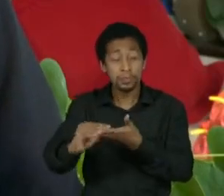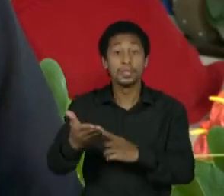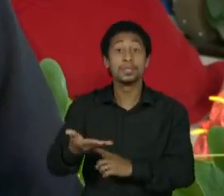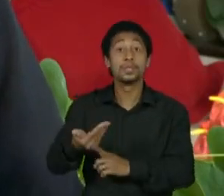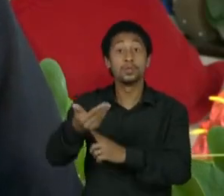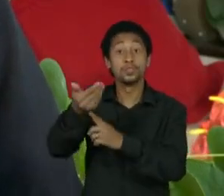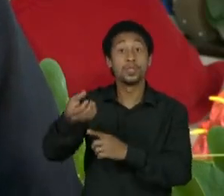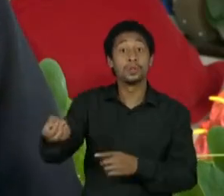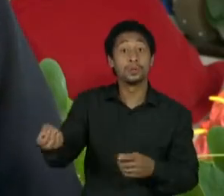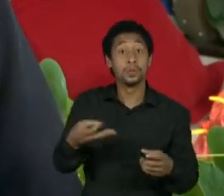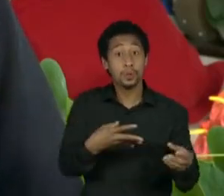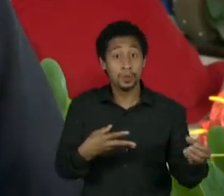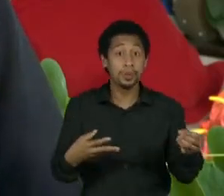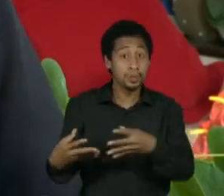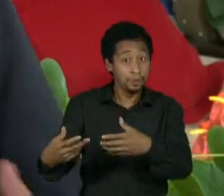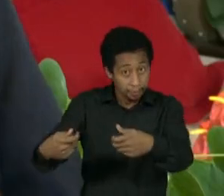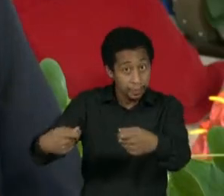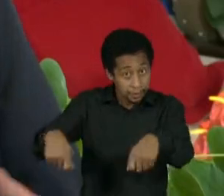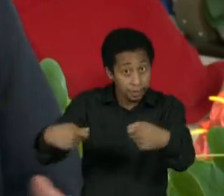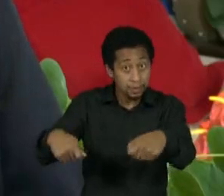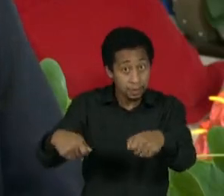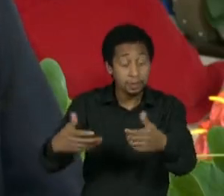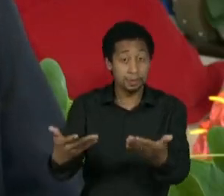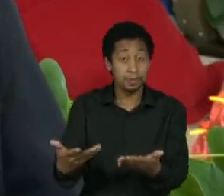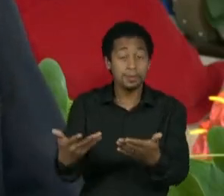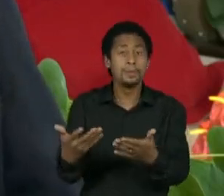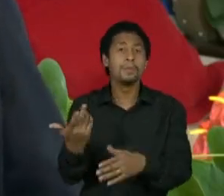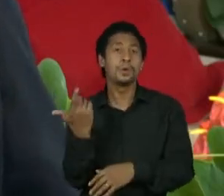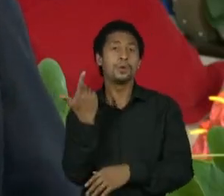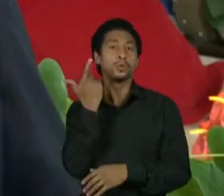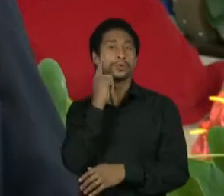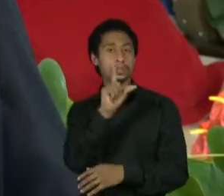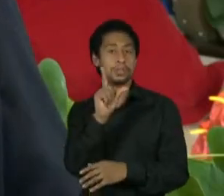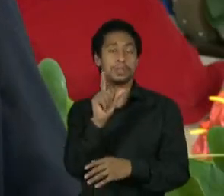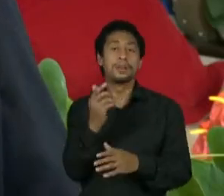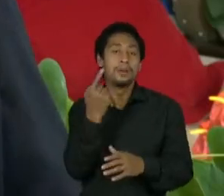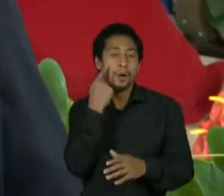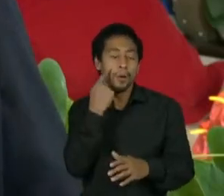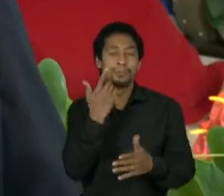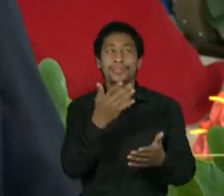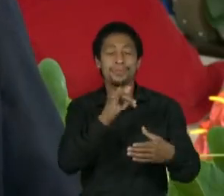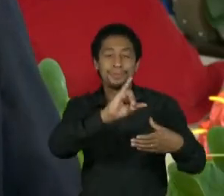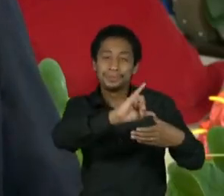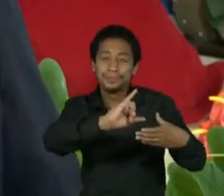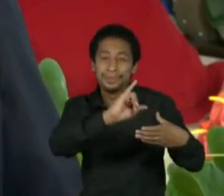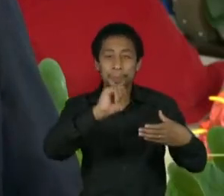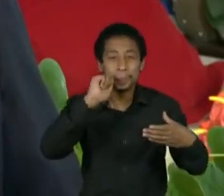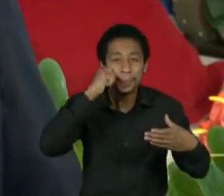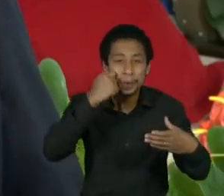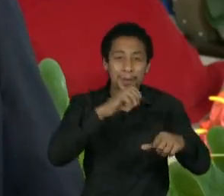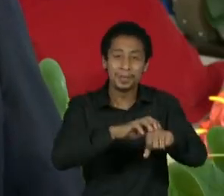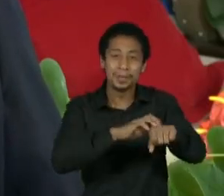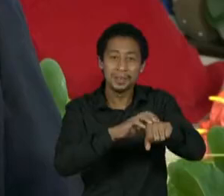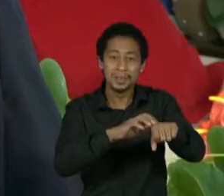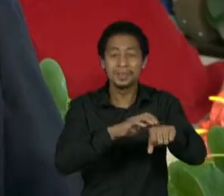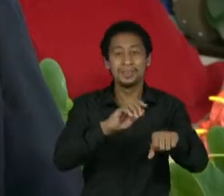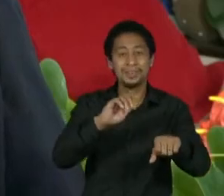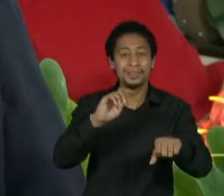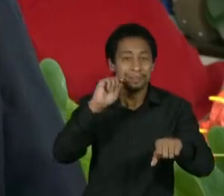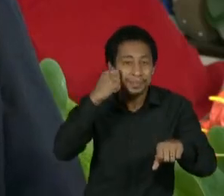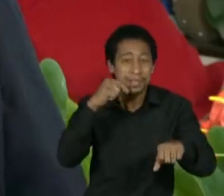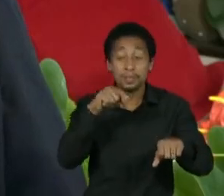que façam sentido para substituir os combustíveis fósseis. Por exemplo, até hoje eu não vi nenhuma ideia.